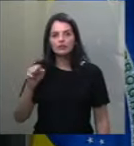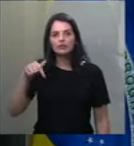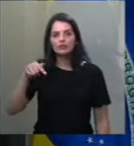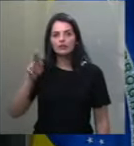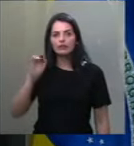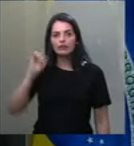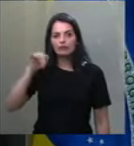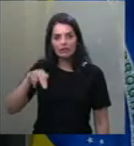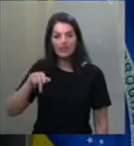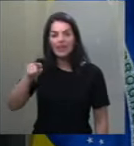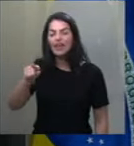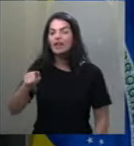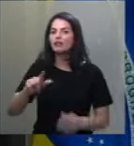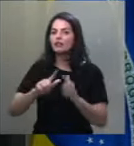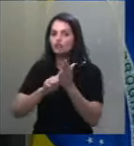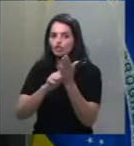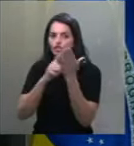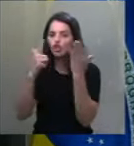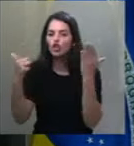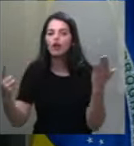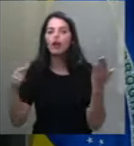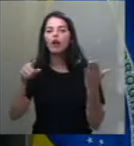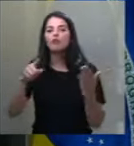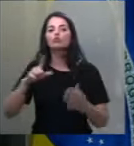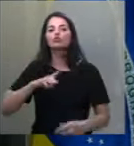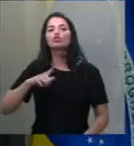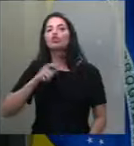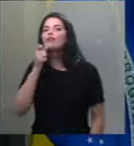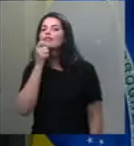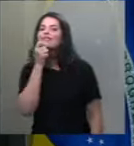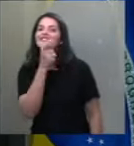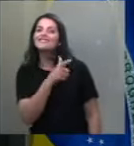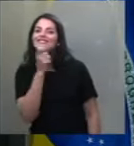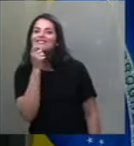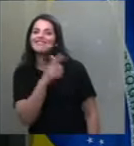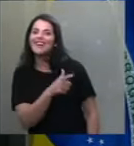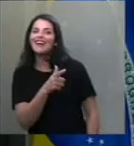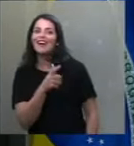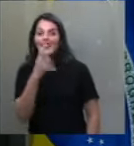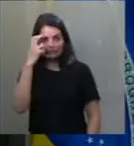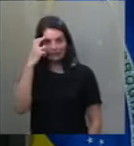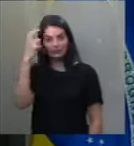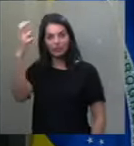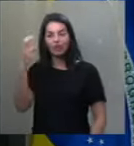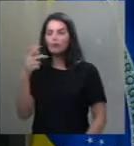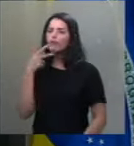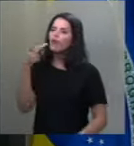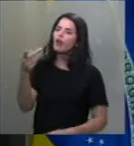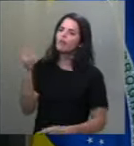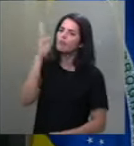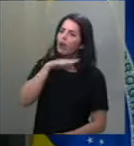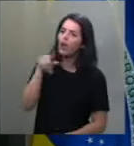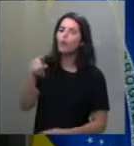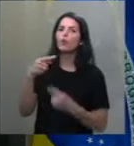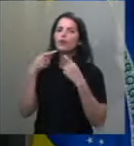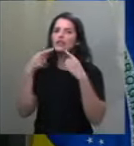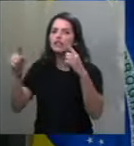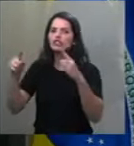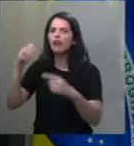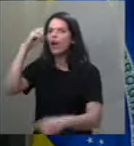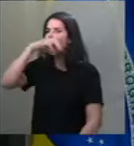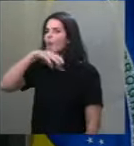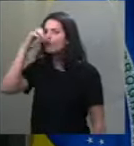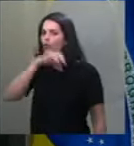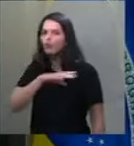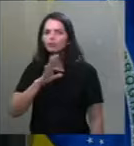Cajuru, que se utilizava de sátiras inteligentes para criticar os abusos